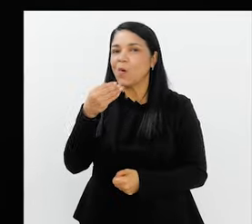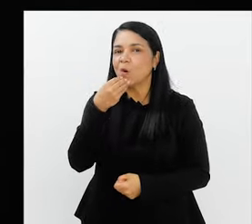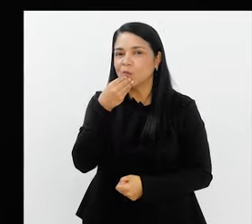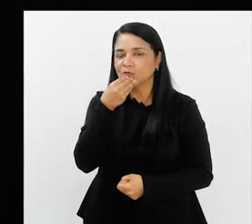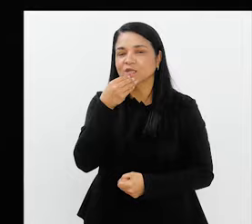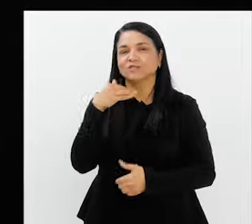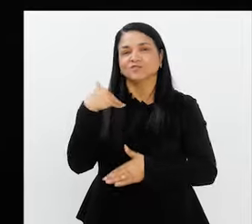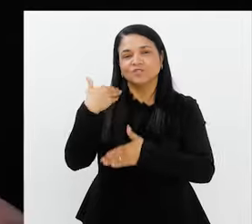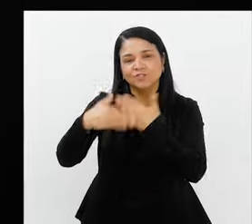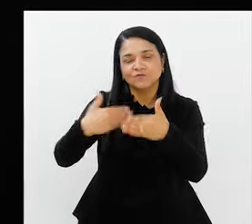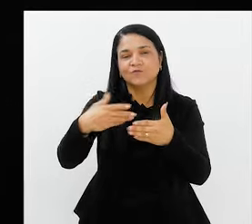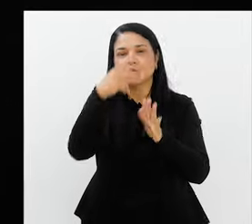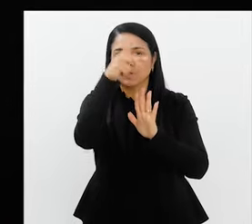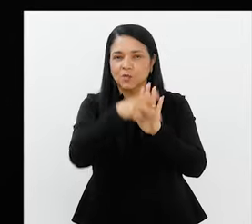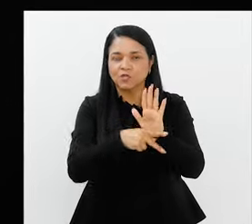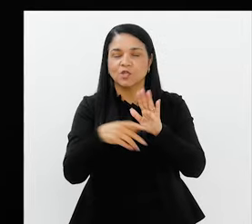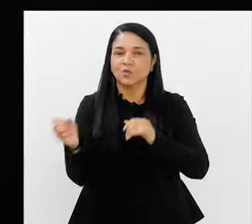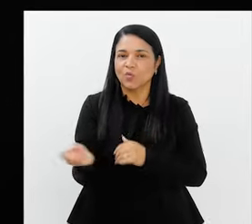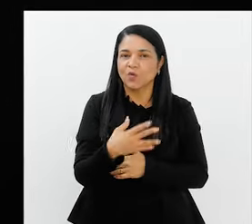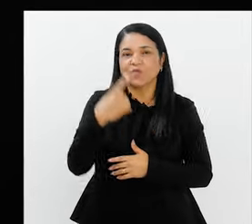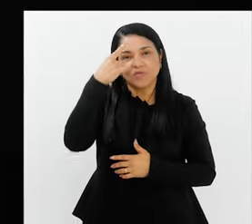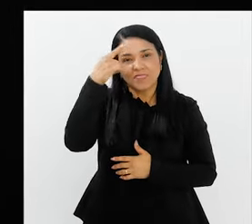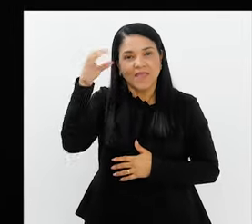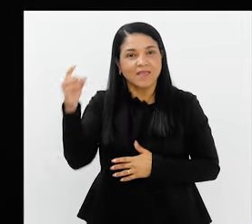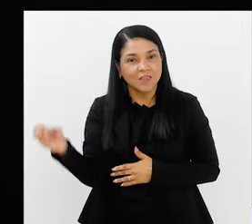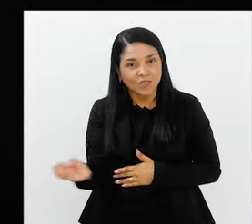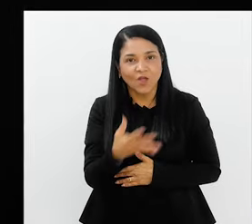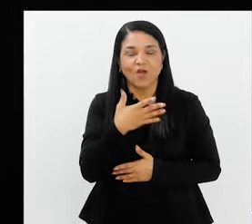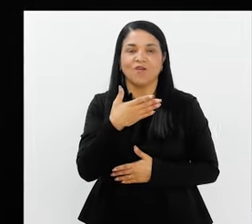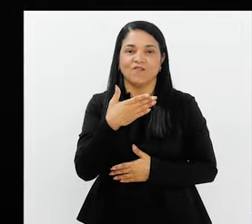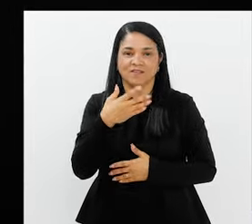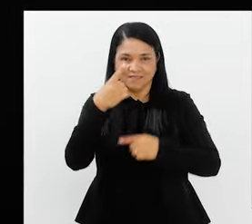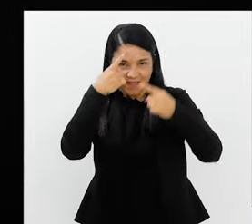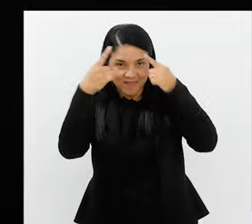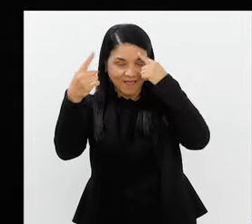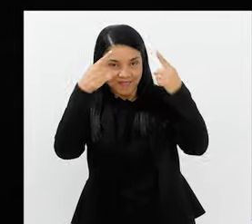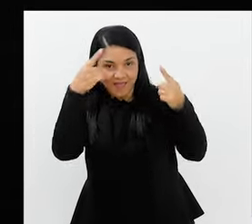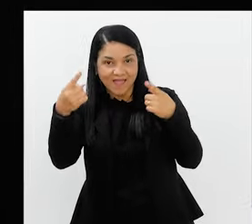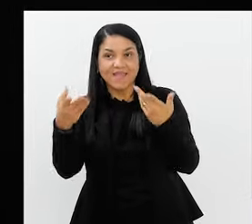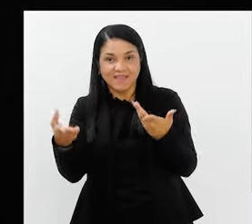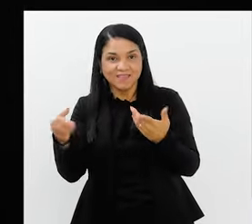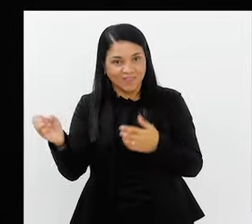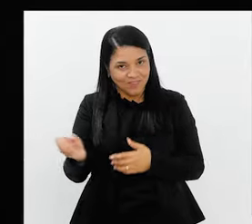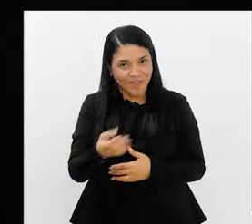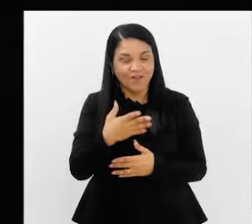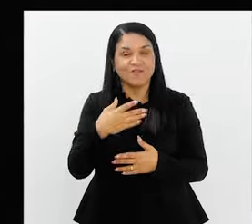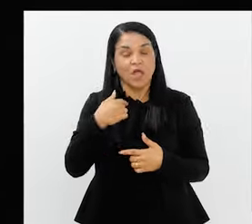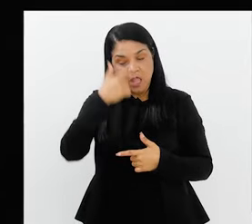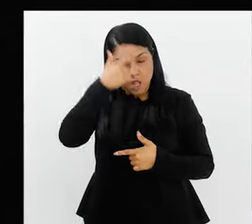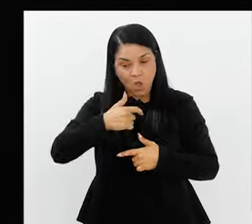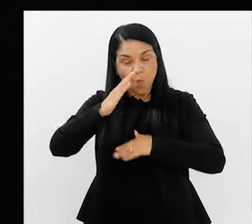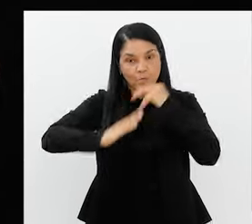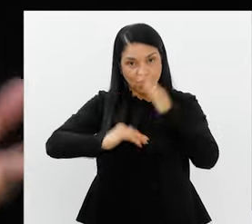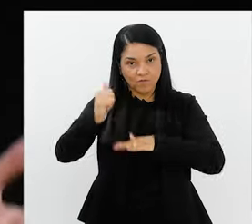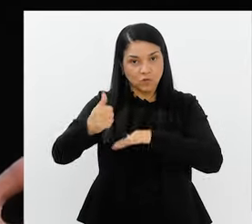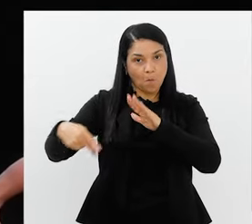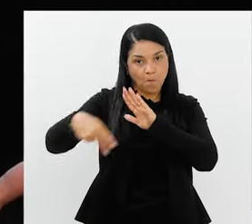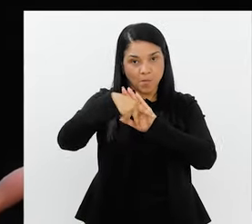possa ter a oportunidade de desenvolver novos projetos, novas ideias, porque eu, como profissional do carnaval,